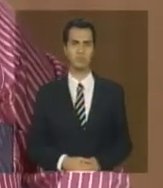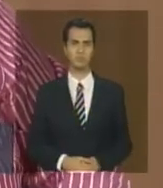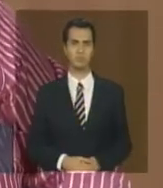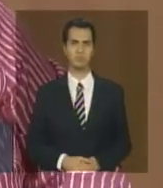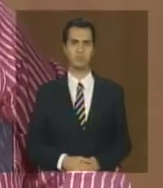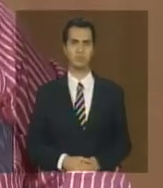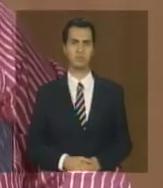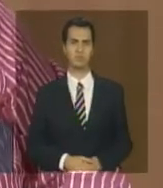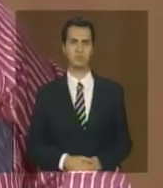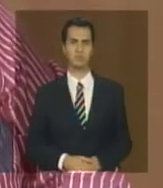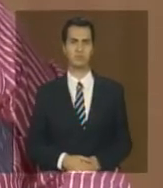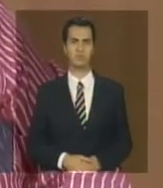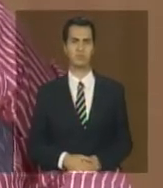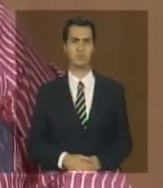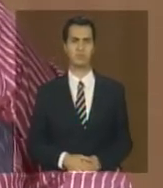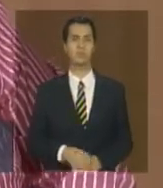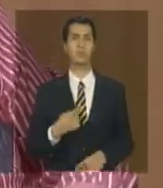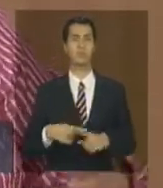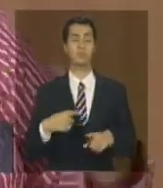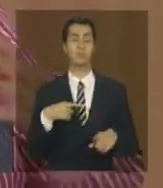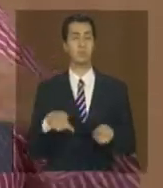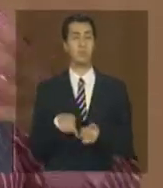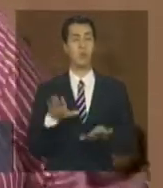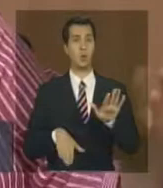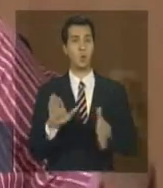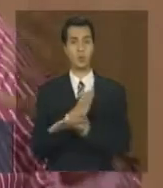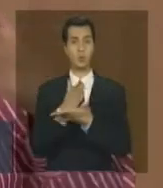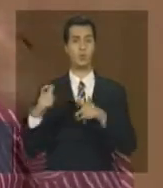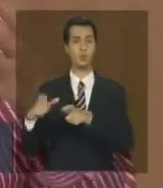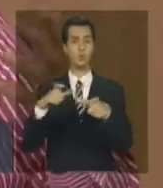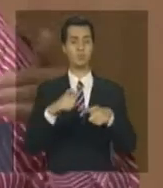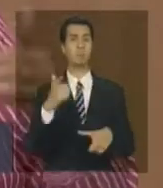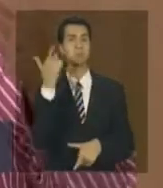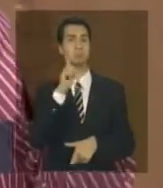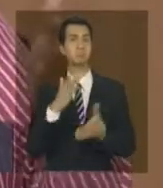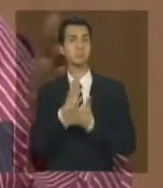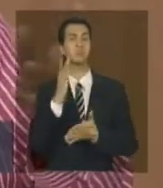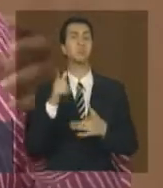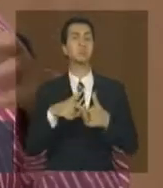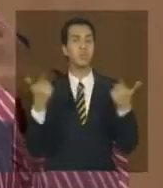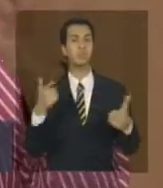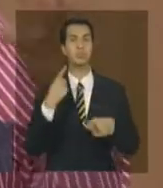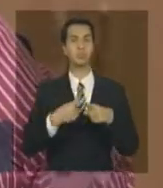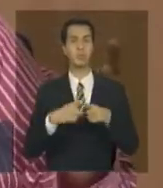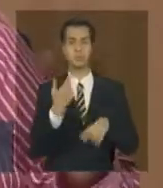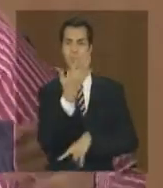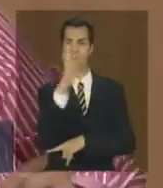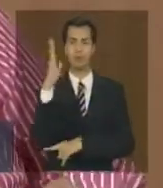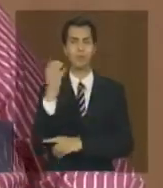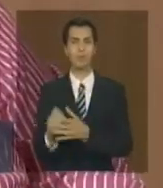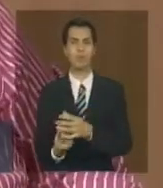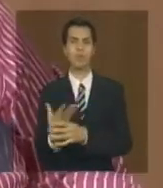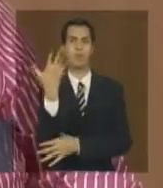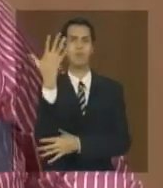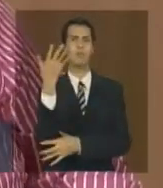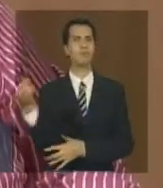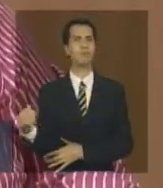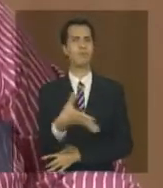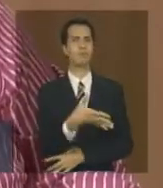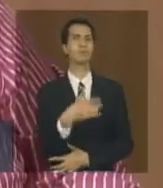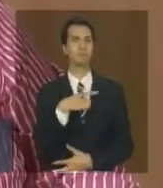ganho né ministro tem um ganho regeneração então alguma como você tem sofisticação pode ser mata secundária ou seja a-detectis melhor